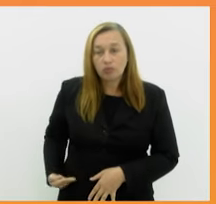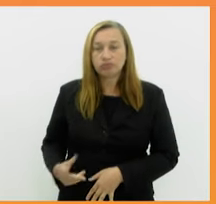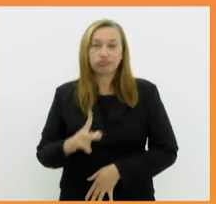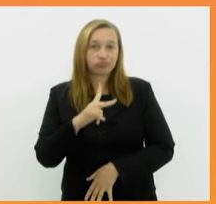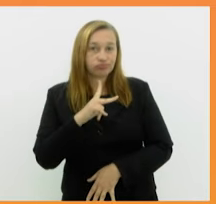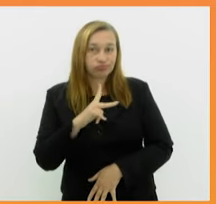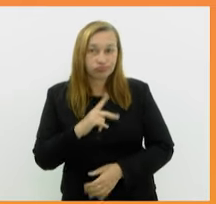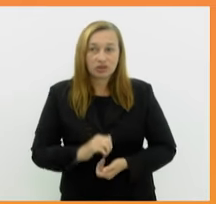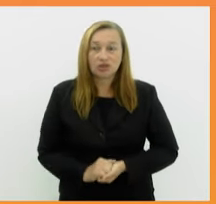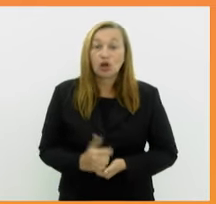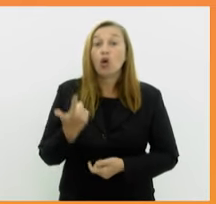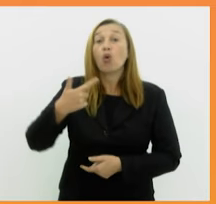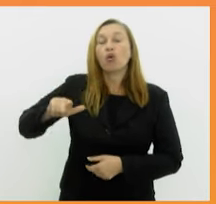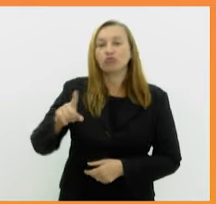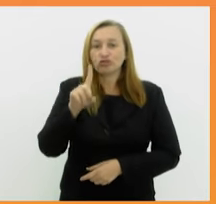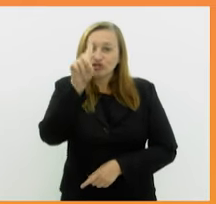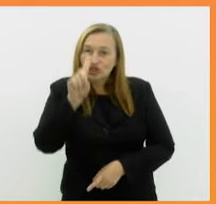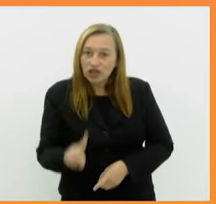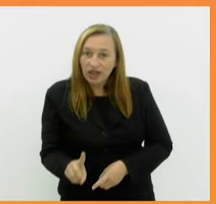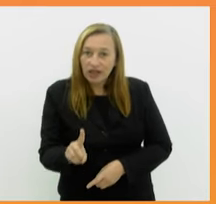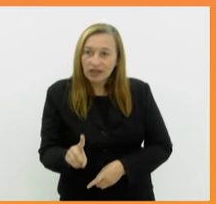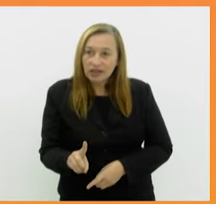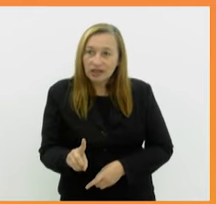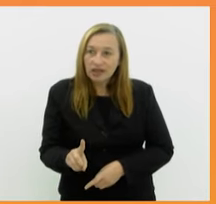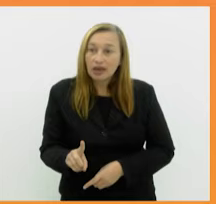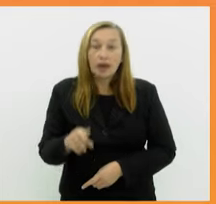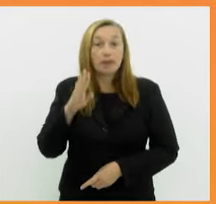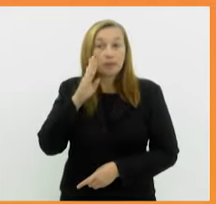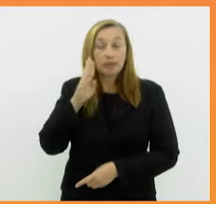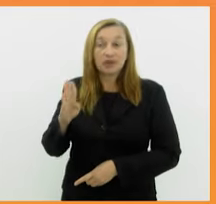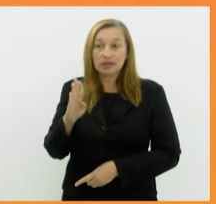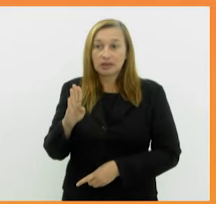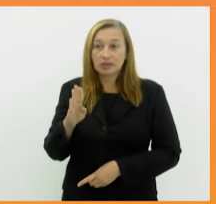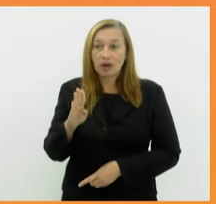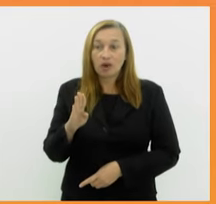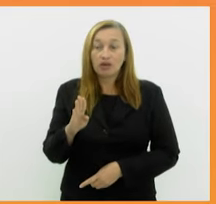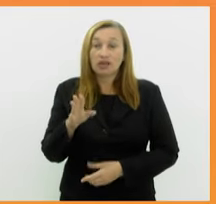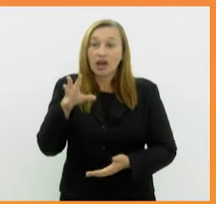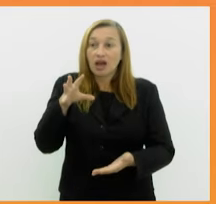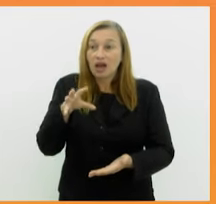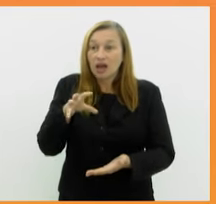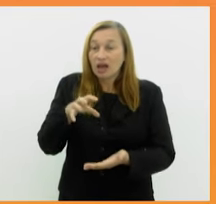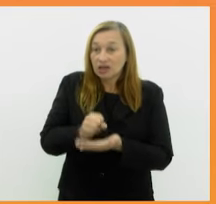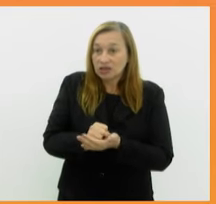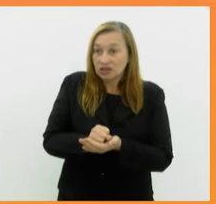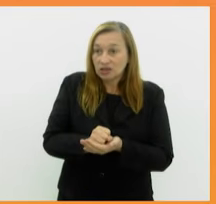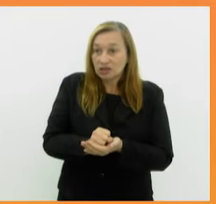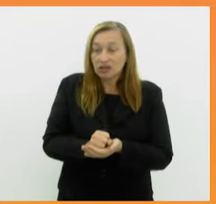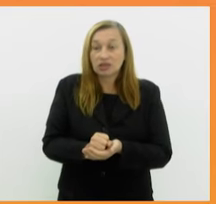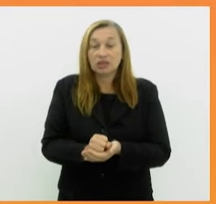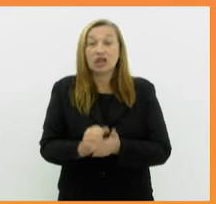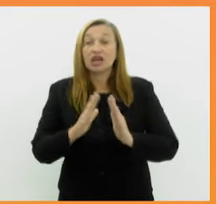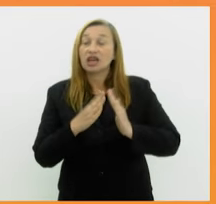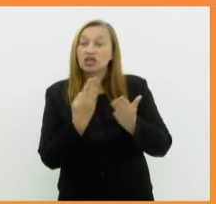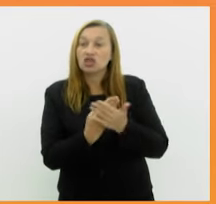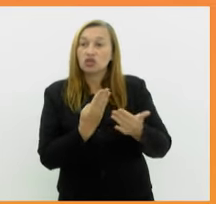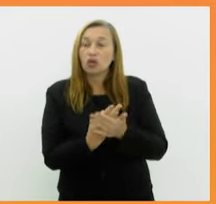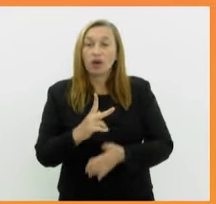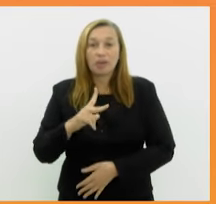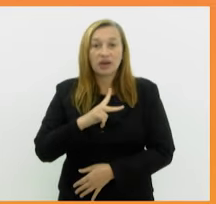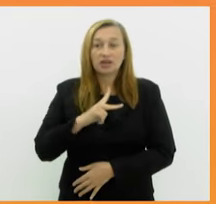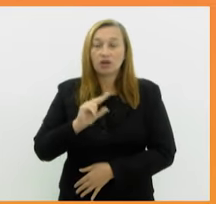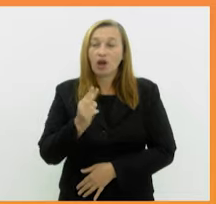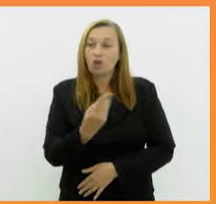privadas. Outro direito é a prioridade na matrícula das escolas públicas e privadas